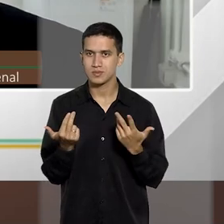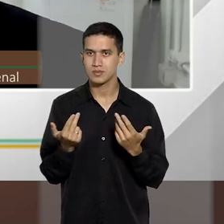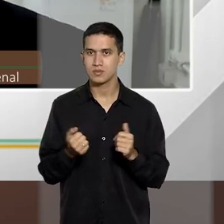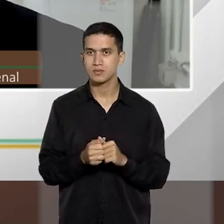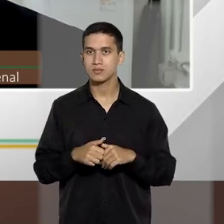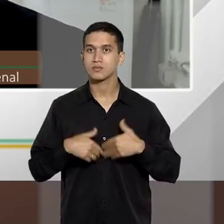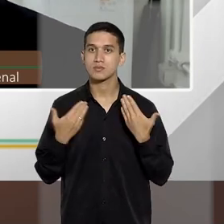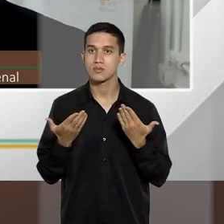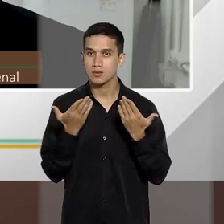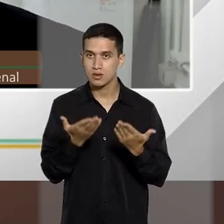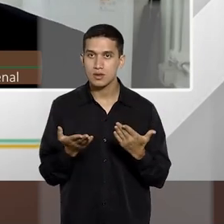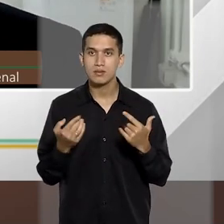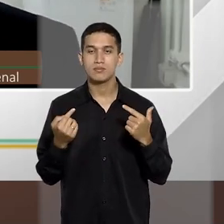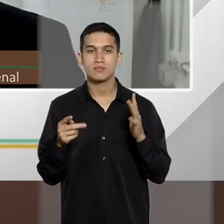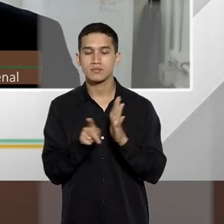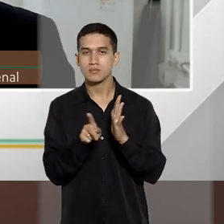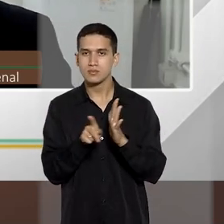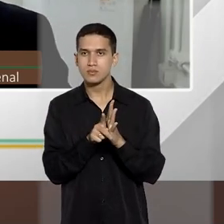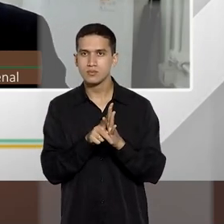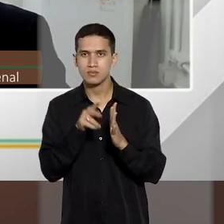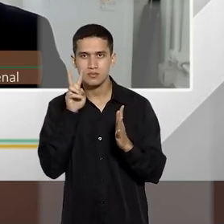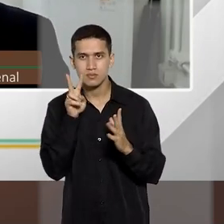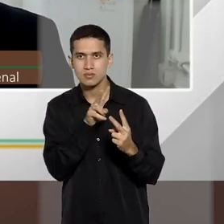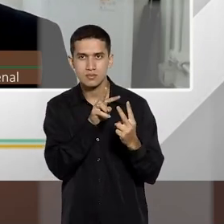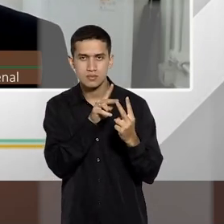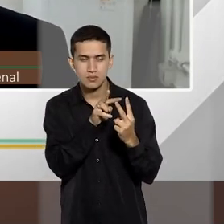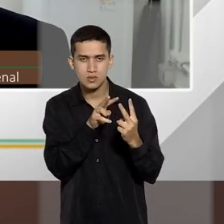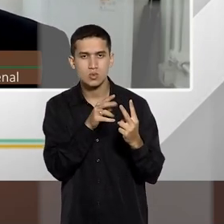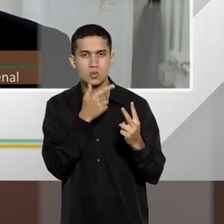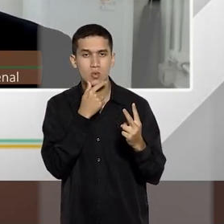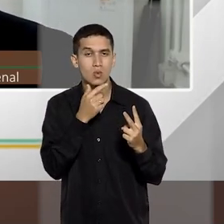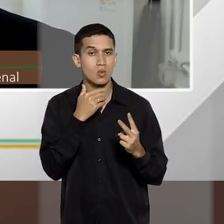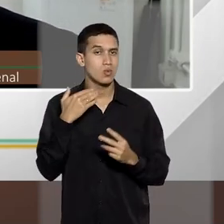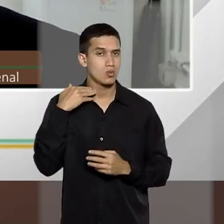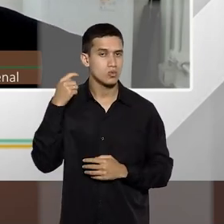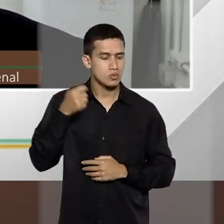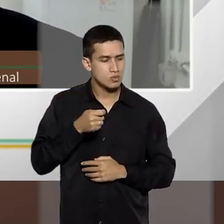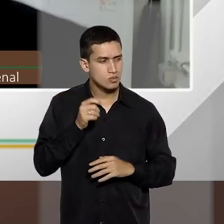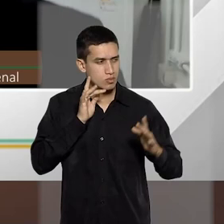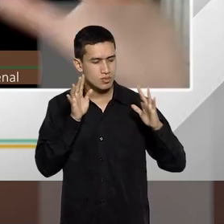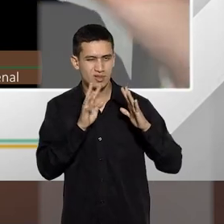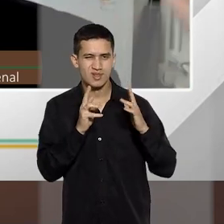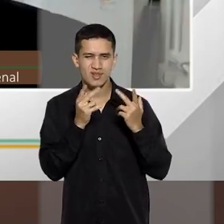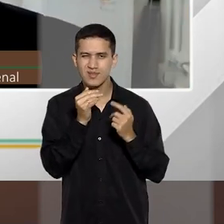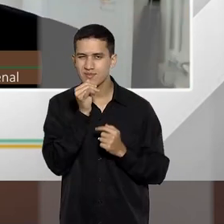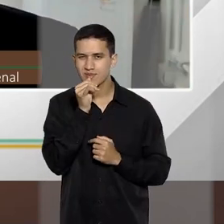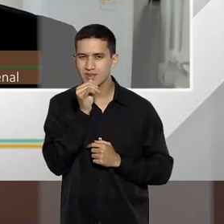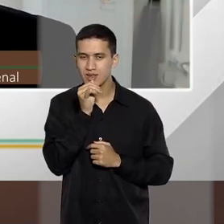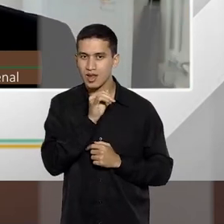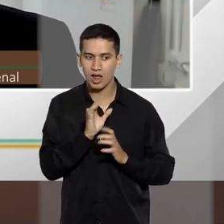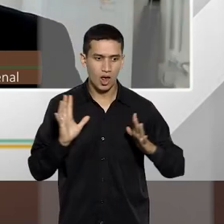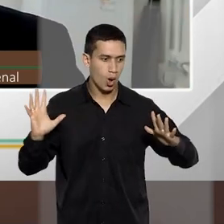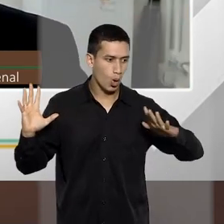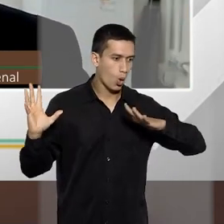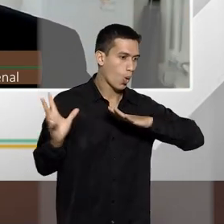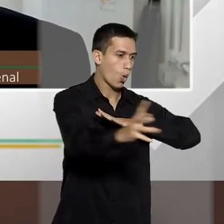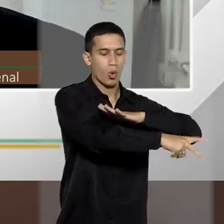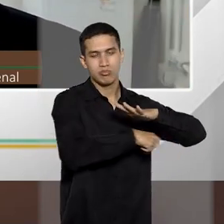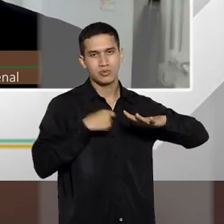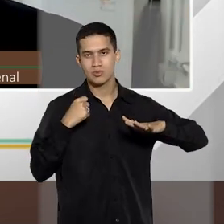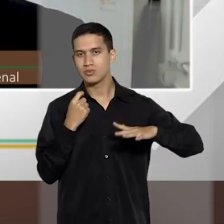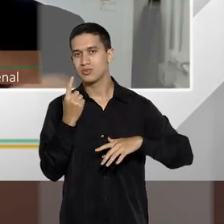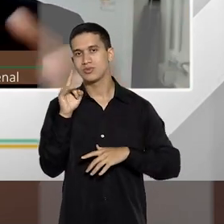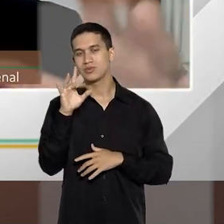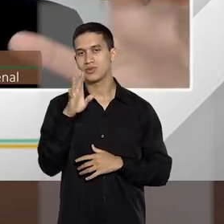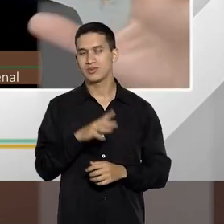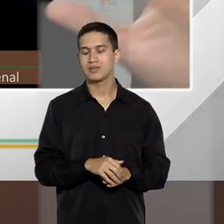considerar que nessas hipóteses o juiz considere, ali, eu brinco com os alunos, é como se fosse um furtão só, é como se o juiz